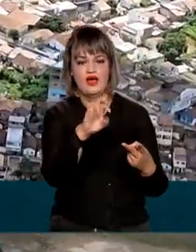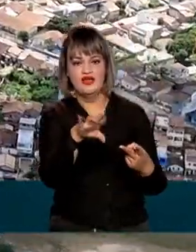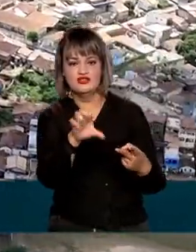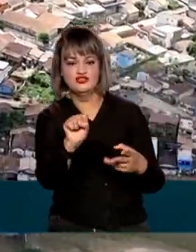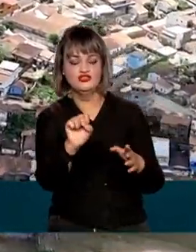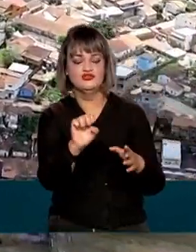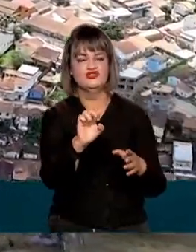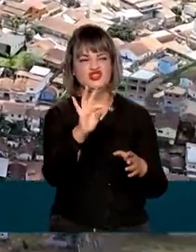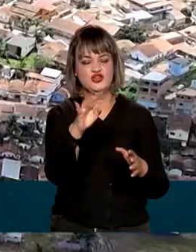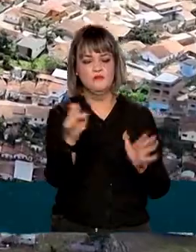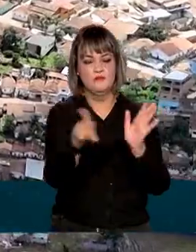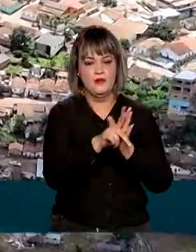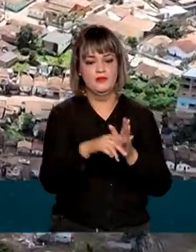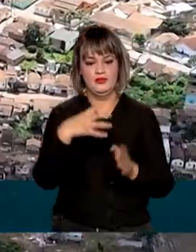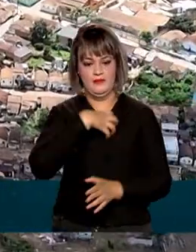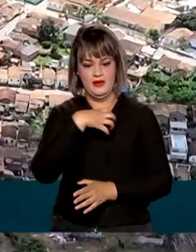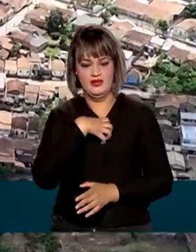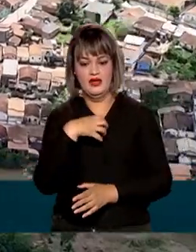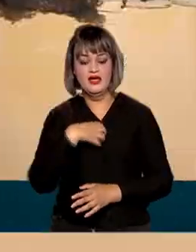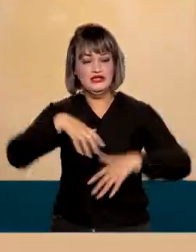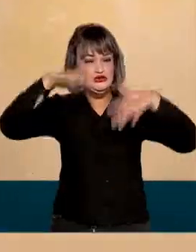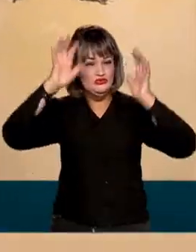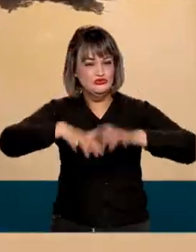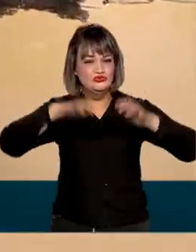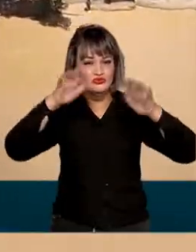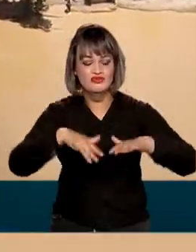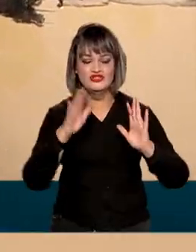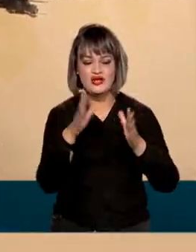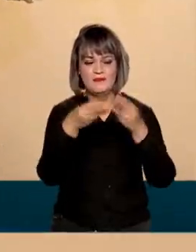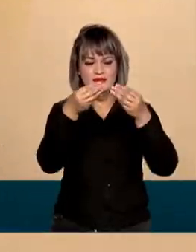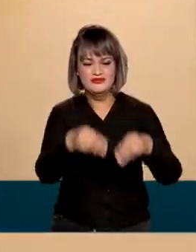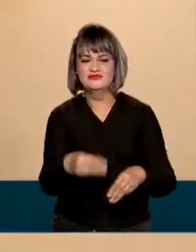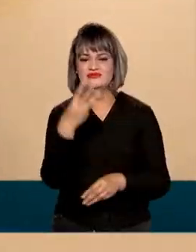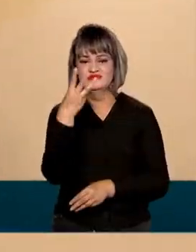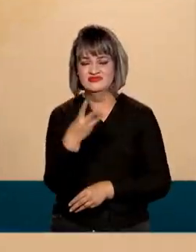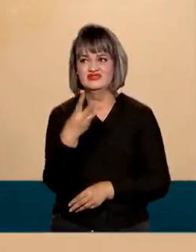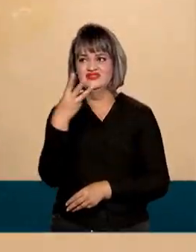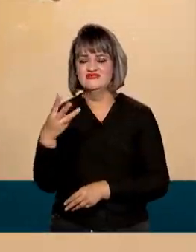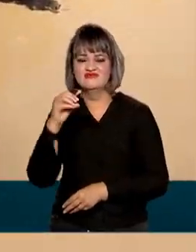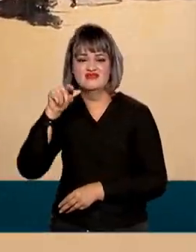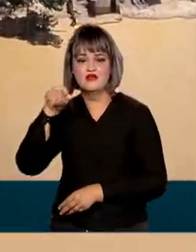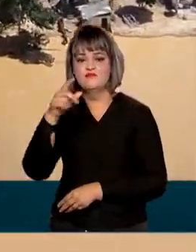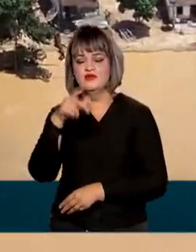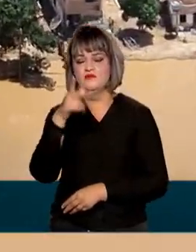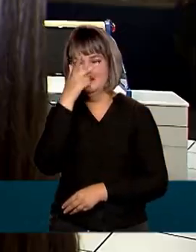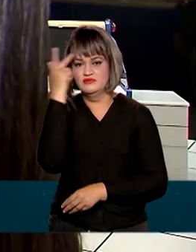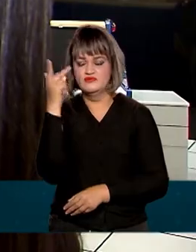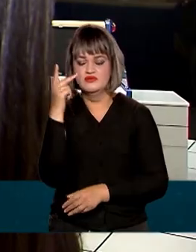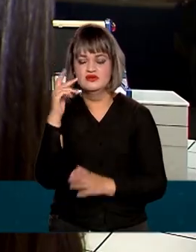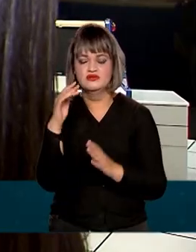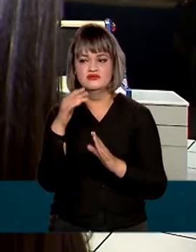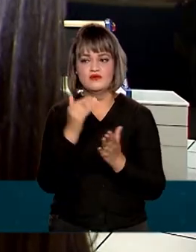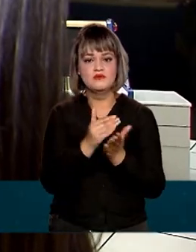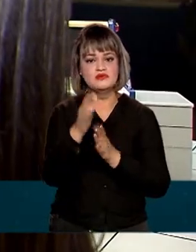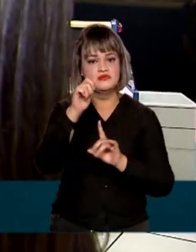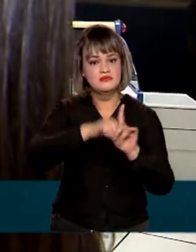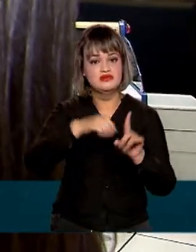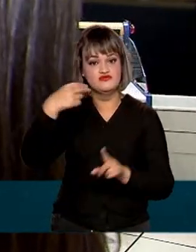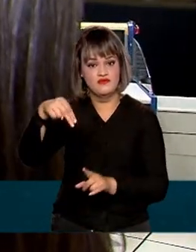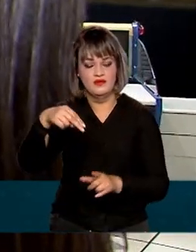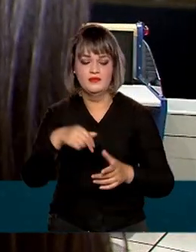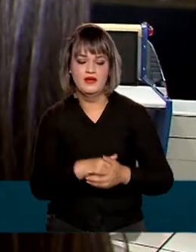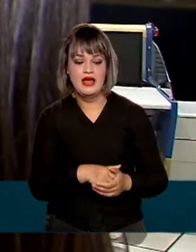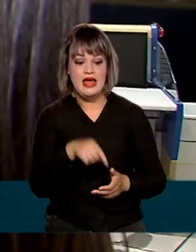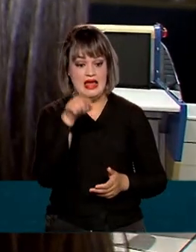onde as fortes chuvas já afetaram mais de 370 mil pessoas desde o fim de novembro. O diretor do Senado